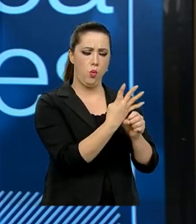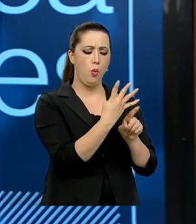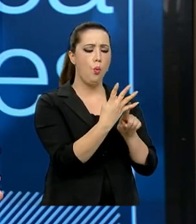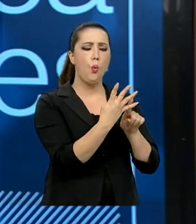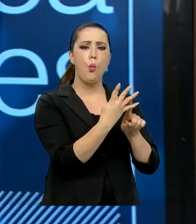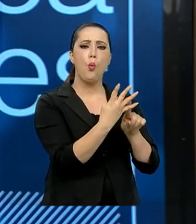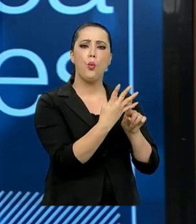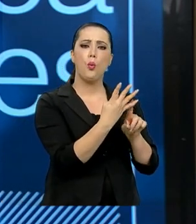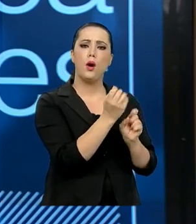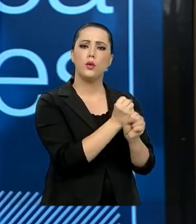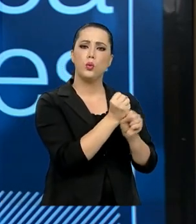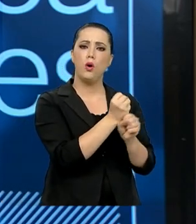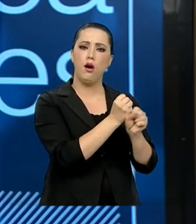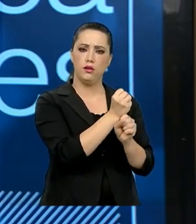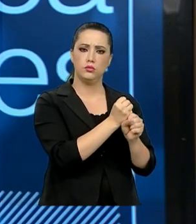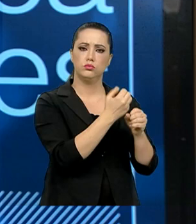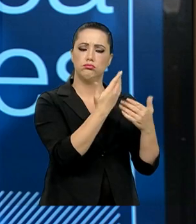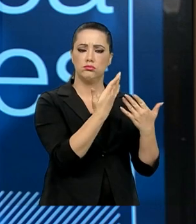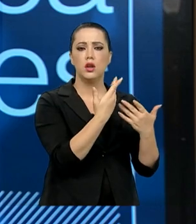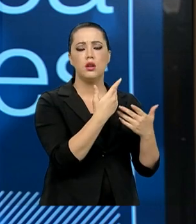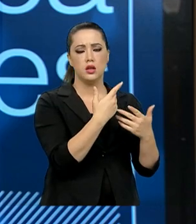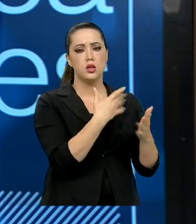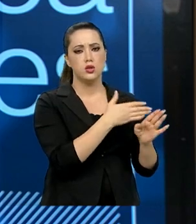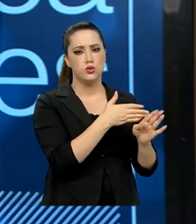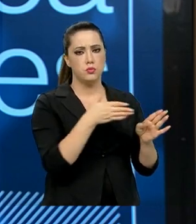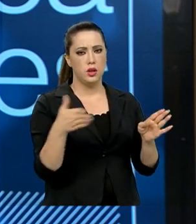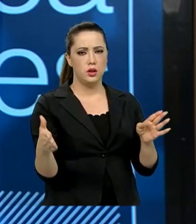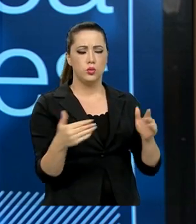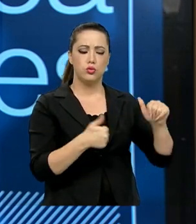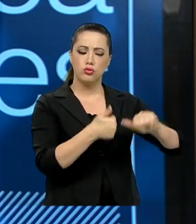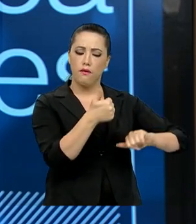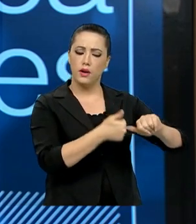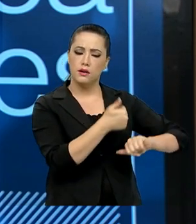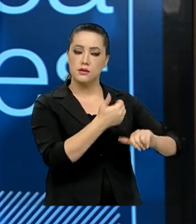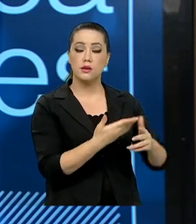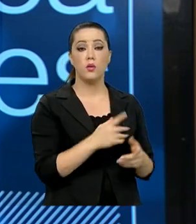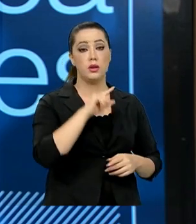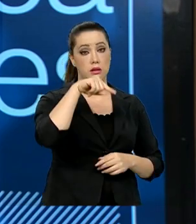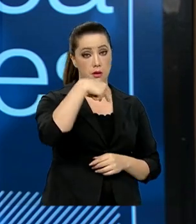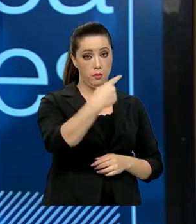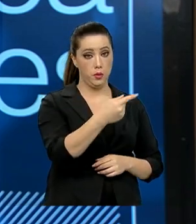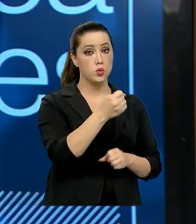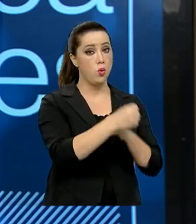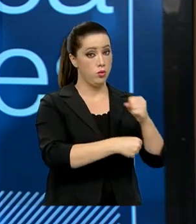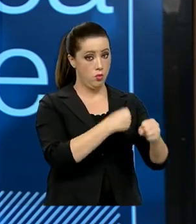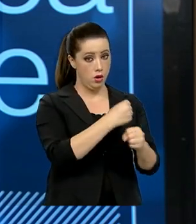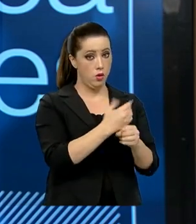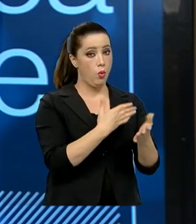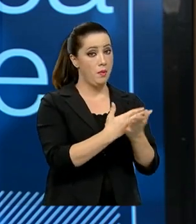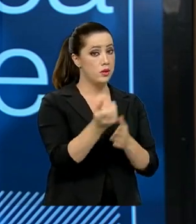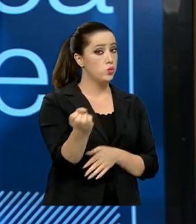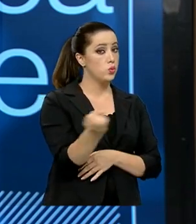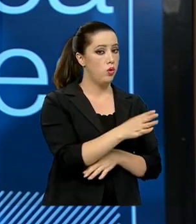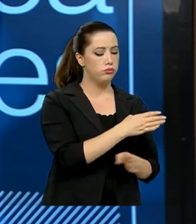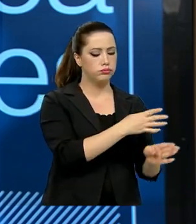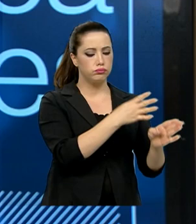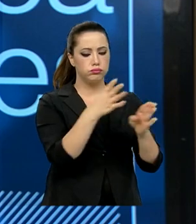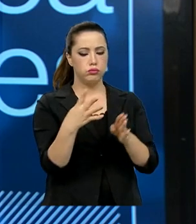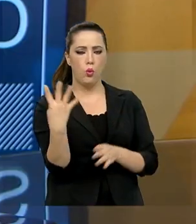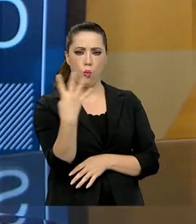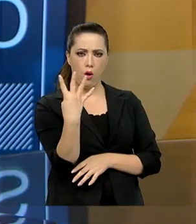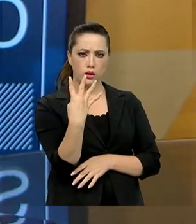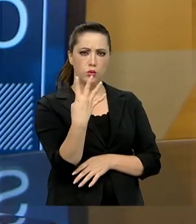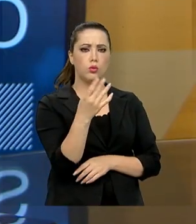Então, vamos iniciar uma nova etapa, um novo ciclo de avaliação. E essa questão precisa ser levada em consideração.